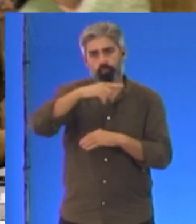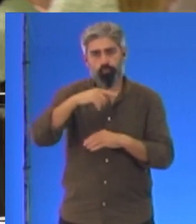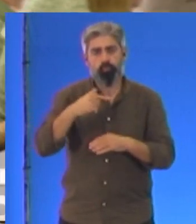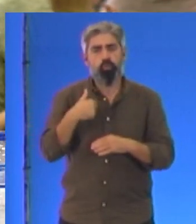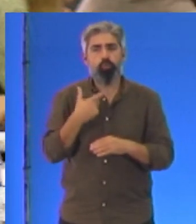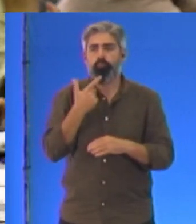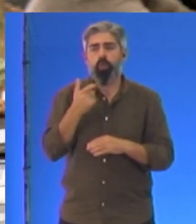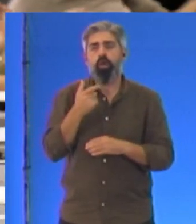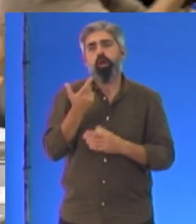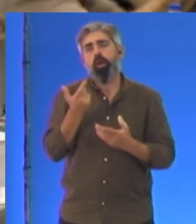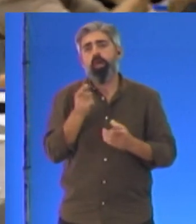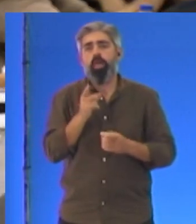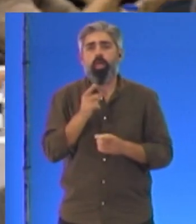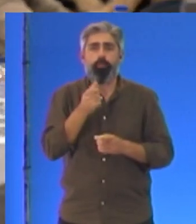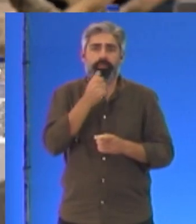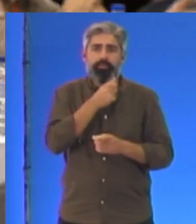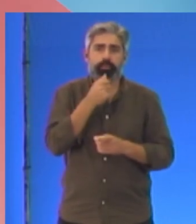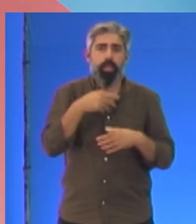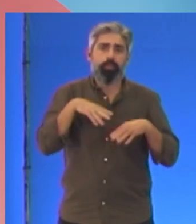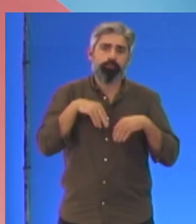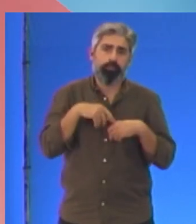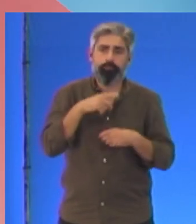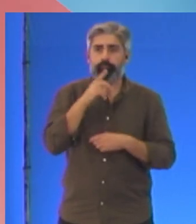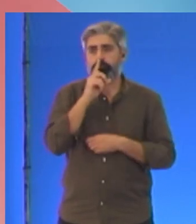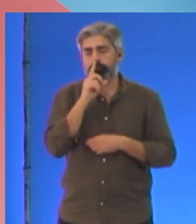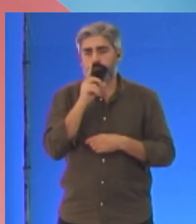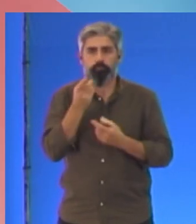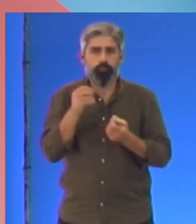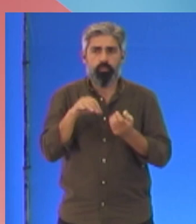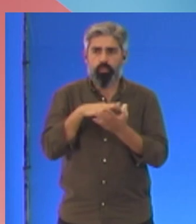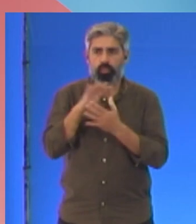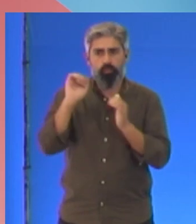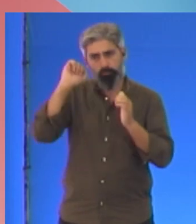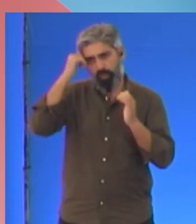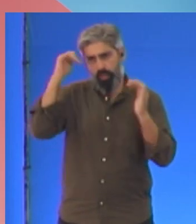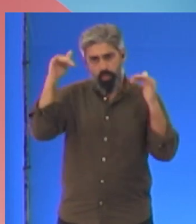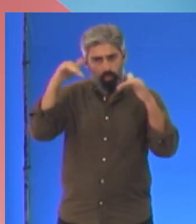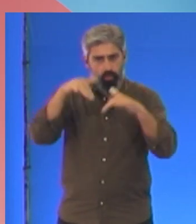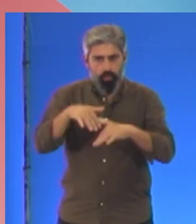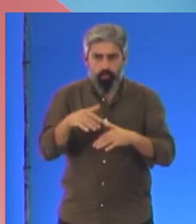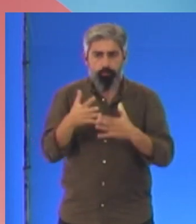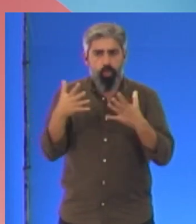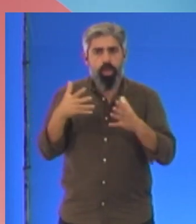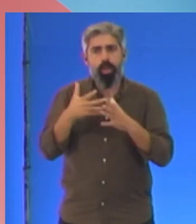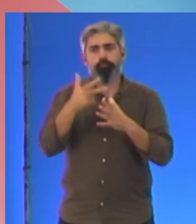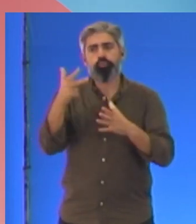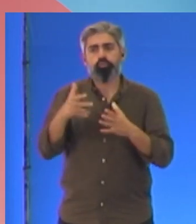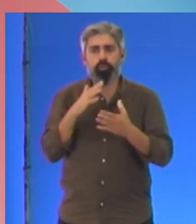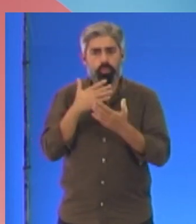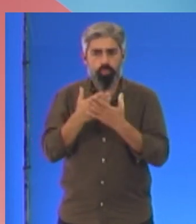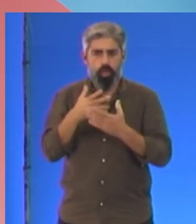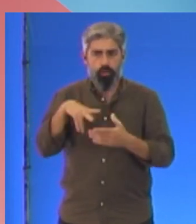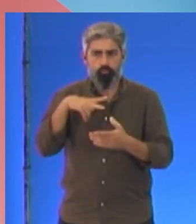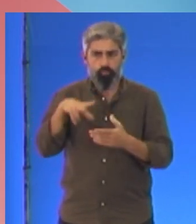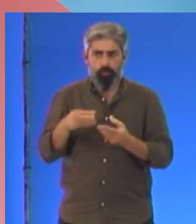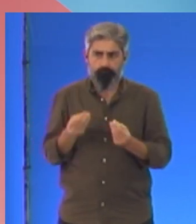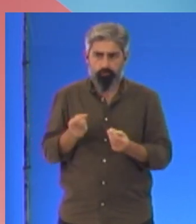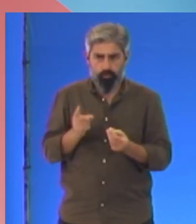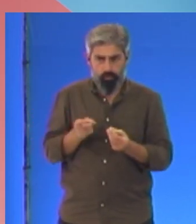condenados à degradação e ao vexame que a maioria absoluta impõe a Portugal. O dever desta